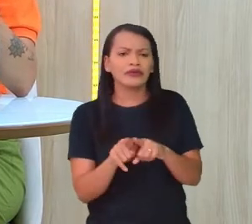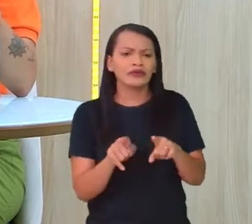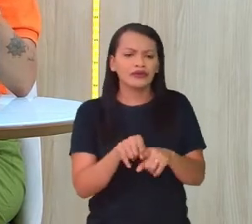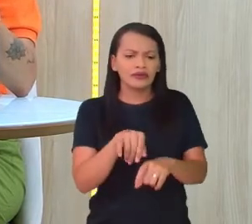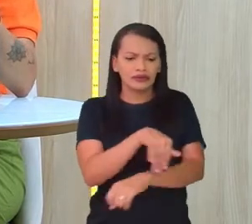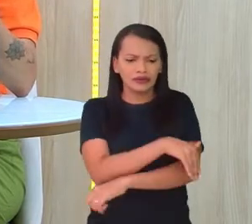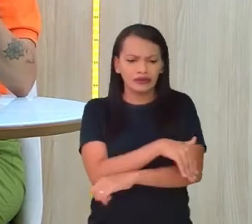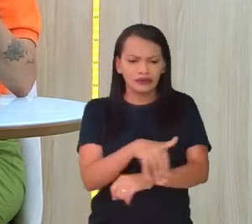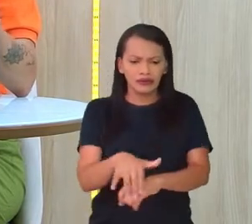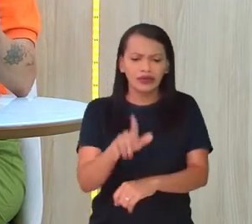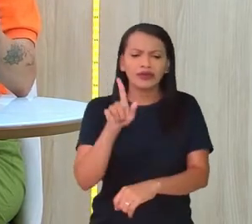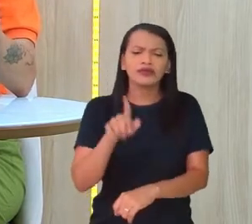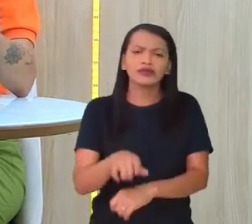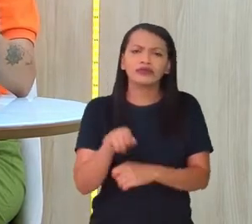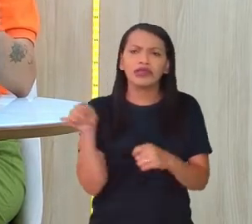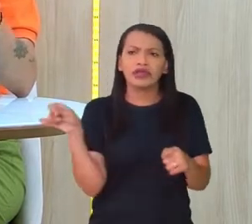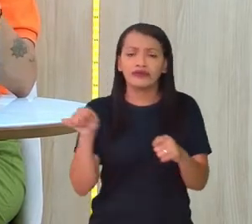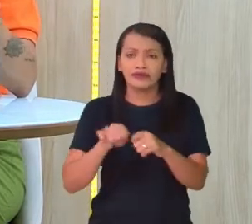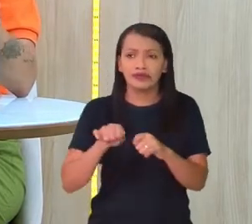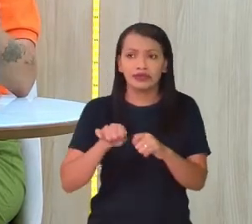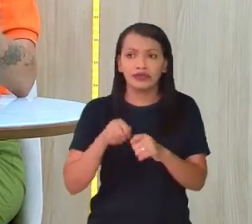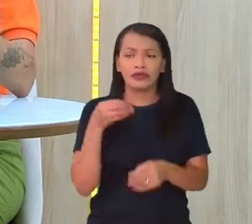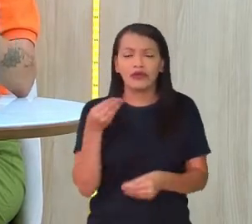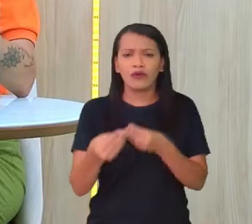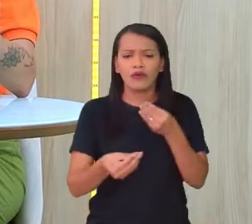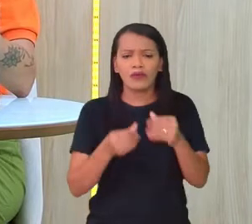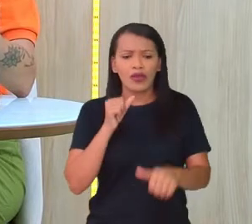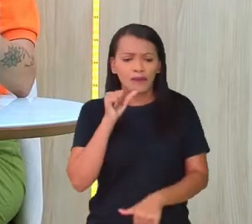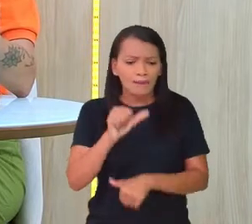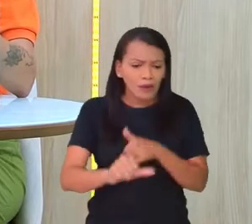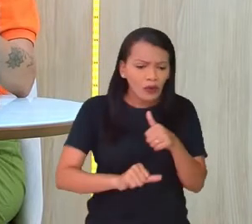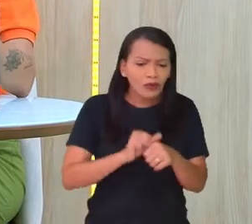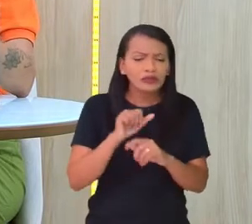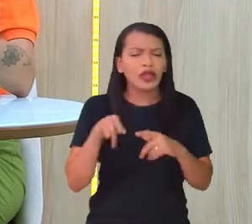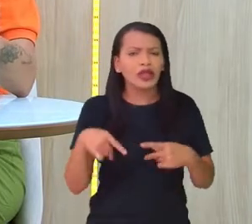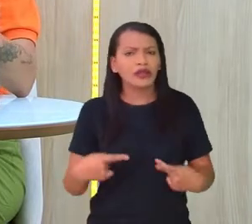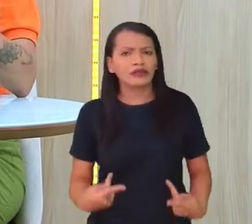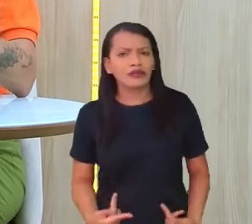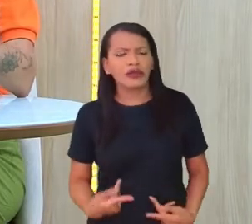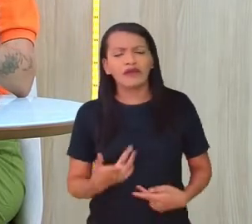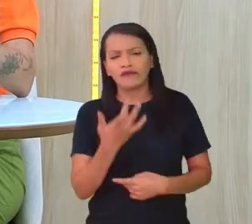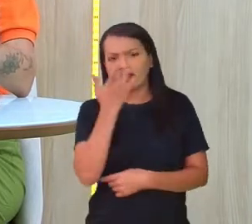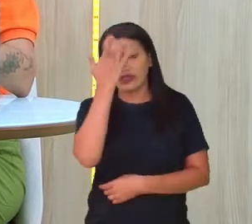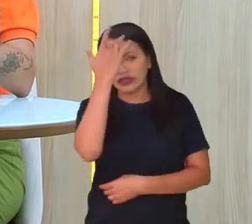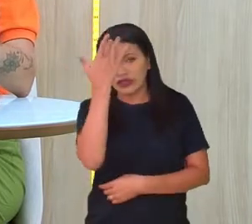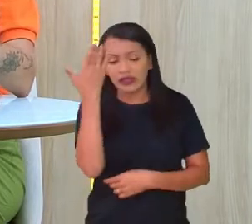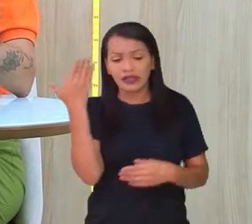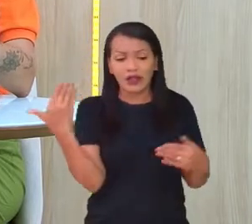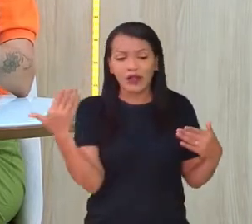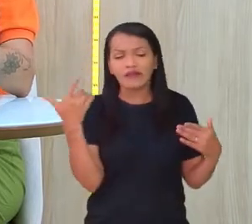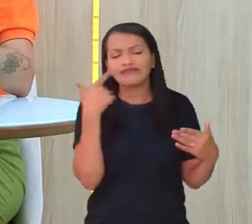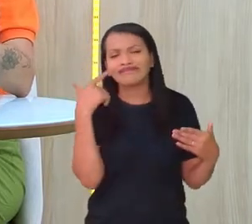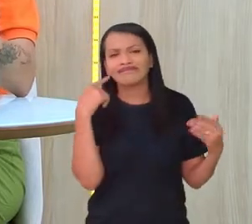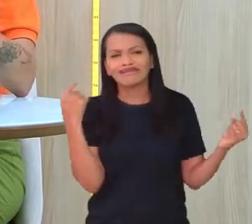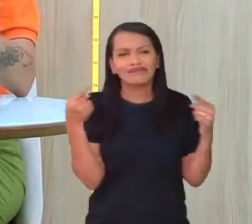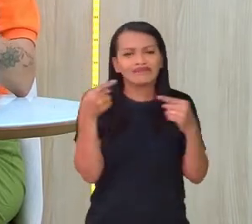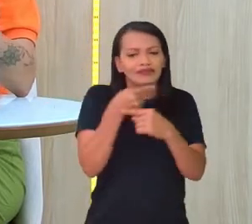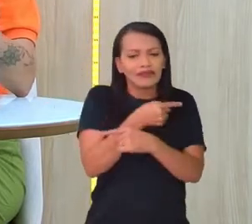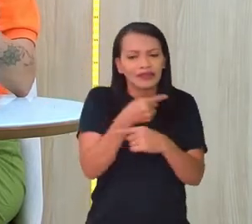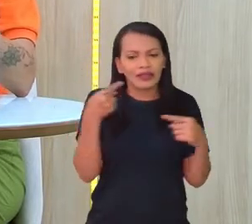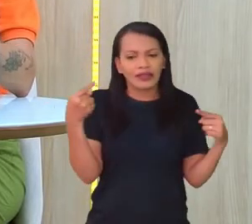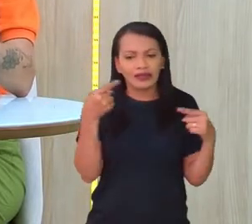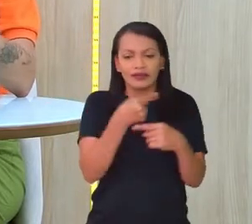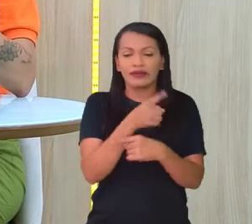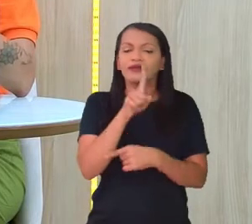né, tudo isso é construído, é alterado pelo ser humano para facilitar o acesso, né, nos traz